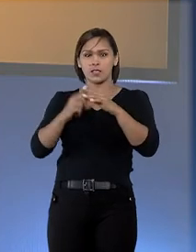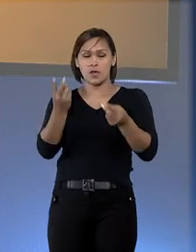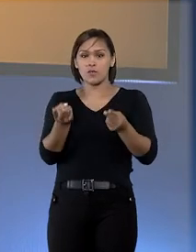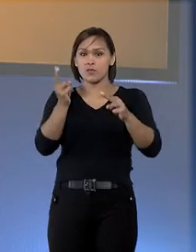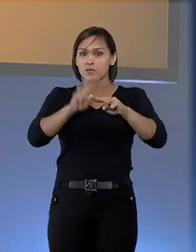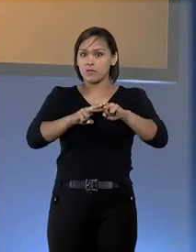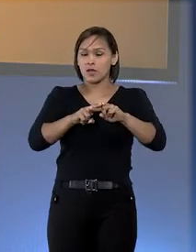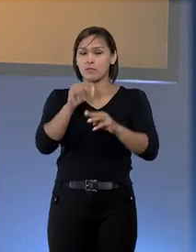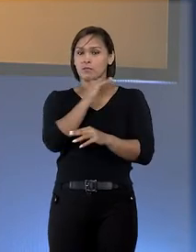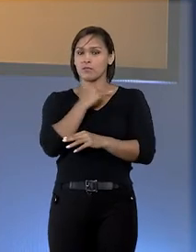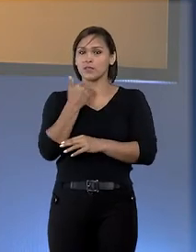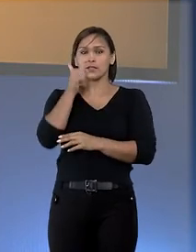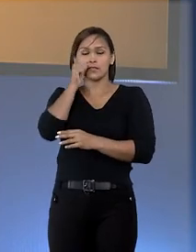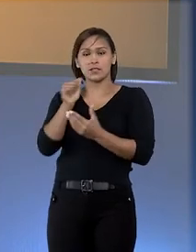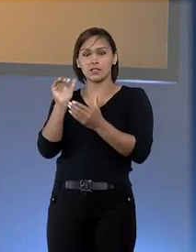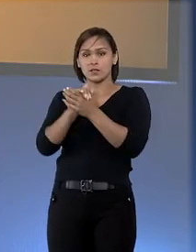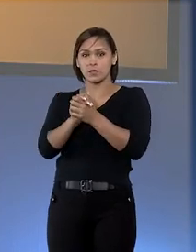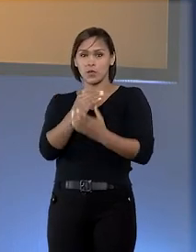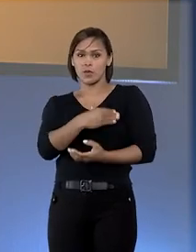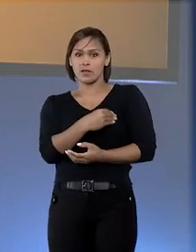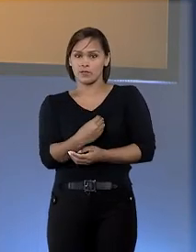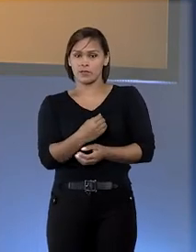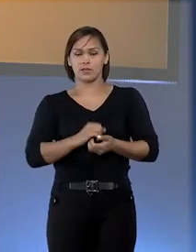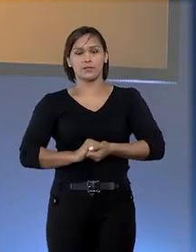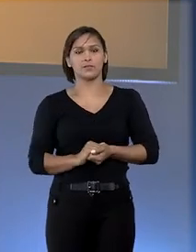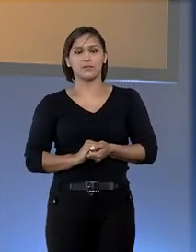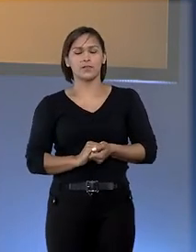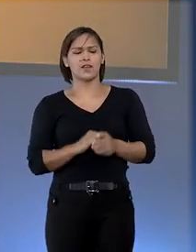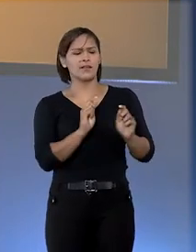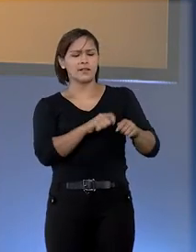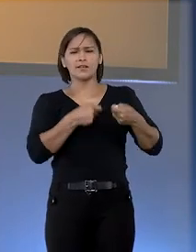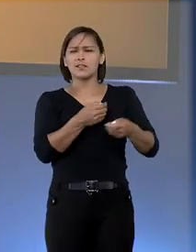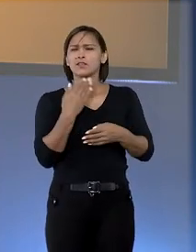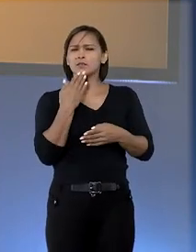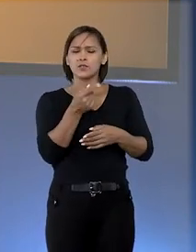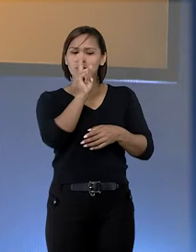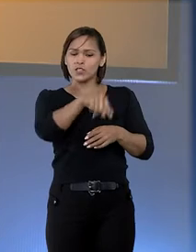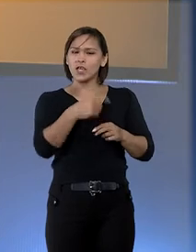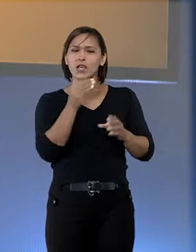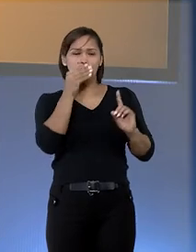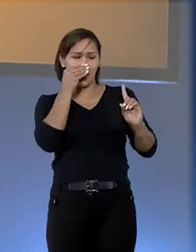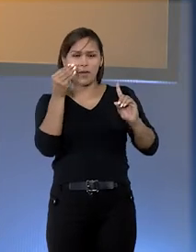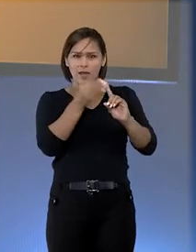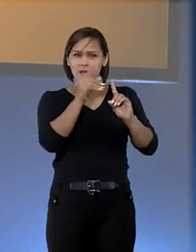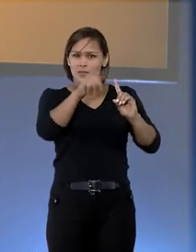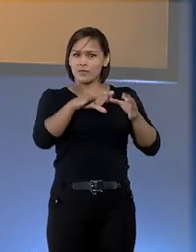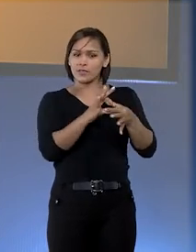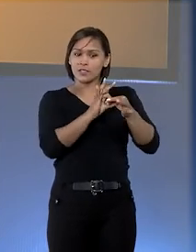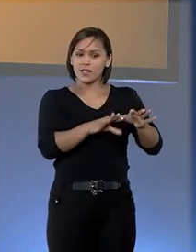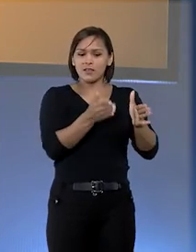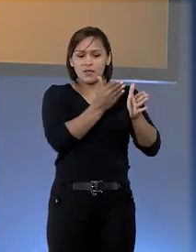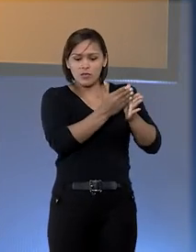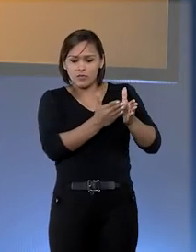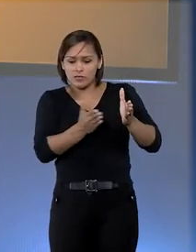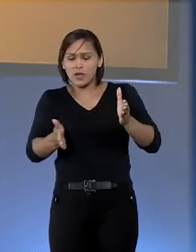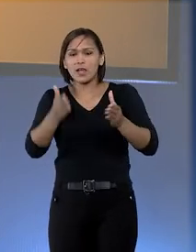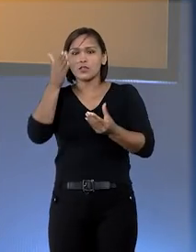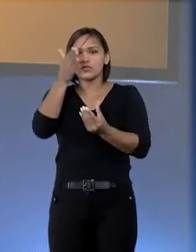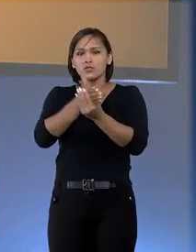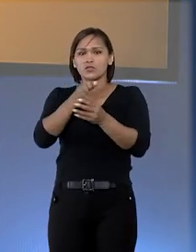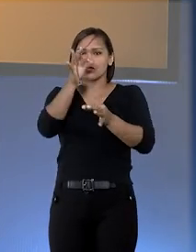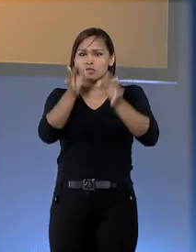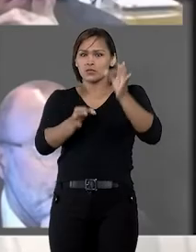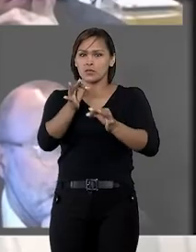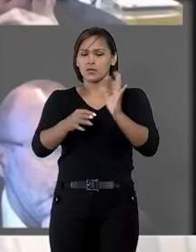condenado por matar esposa e filha. A defesa pedia que o réu ficasse em liberdade até o trânsito em julgado da